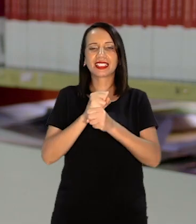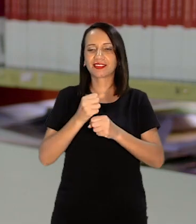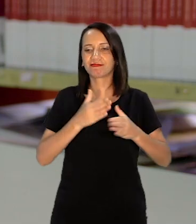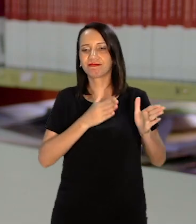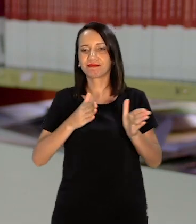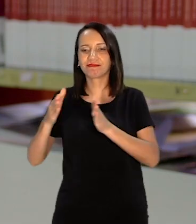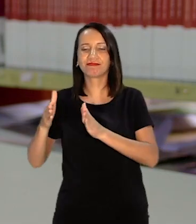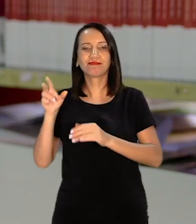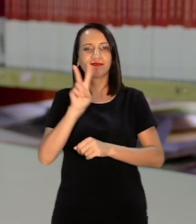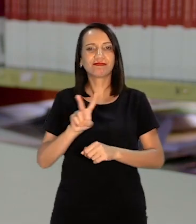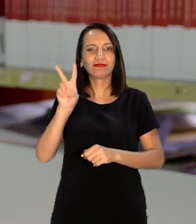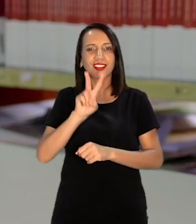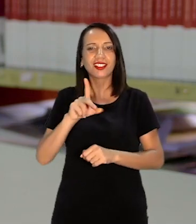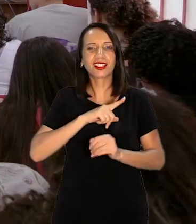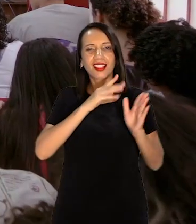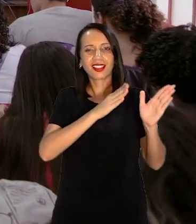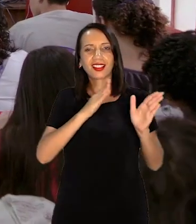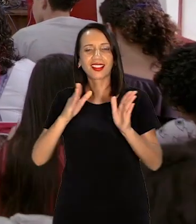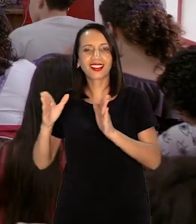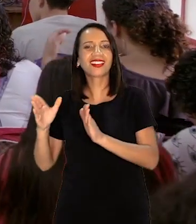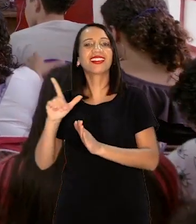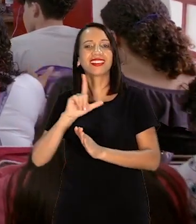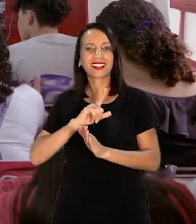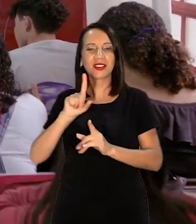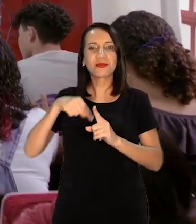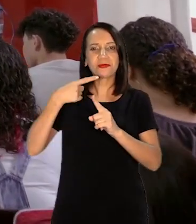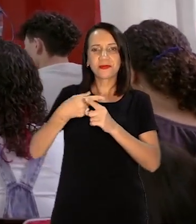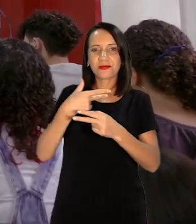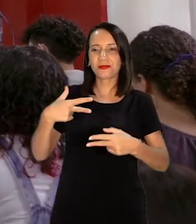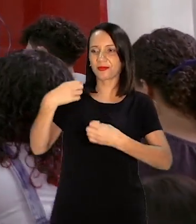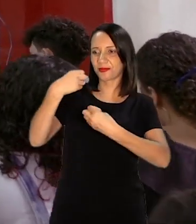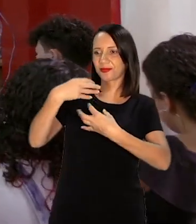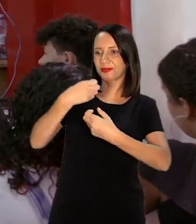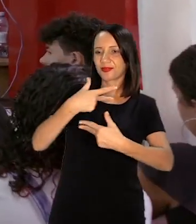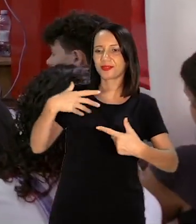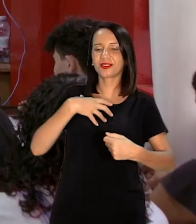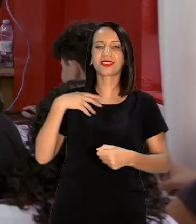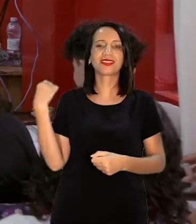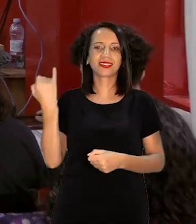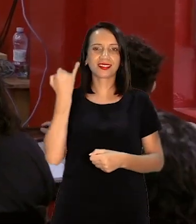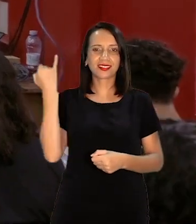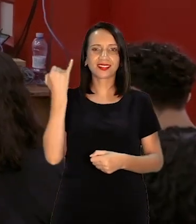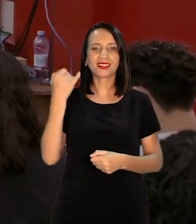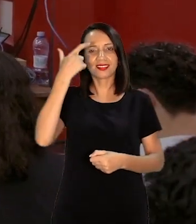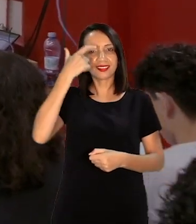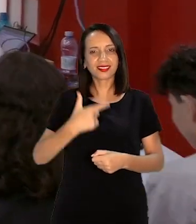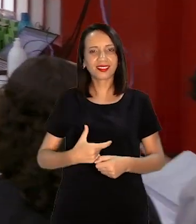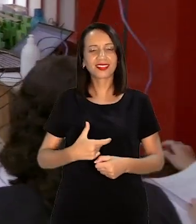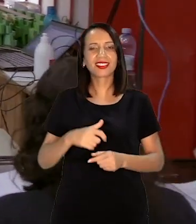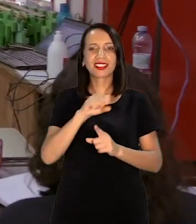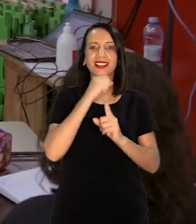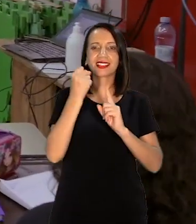vestibular Porque ao longo desse processo Além do processo educacional Que ele é importante Alisson Chaves